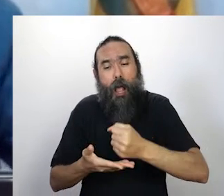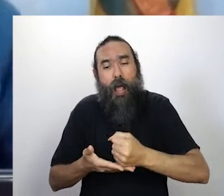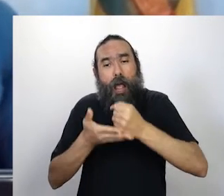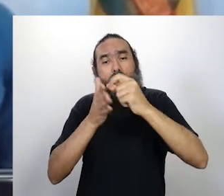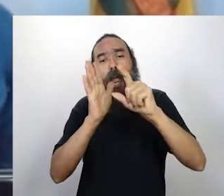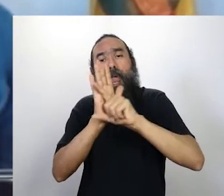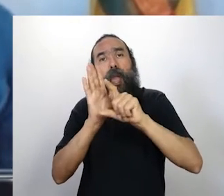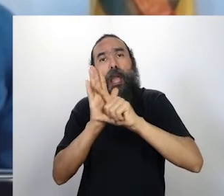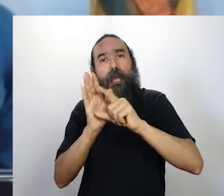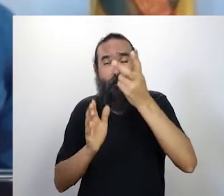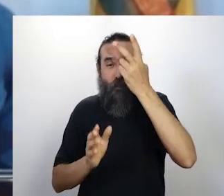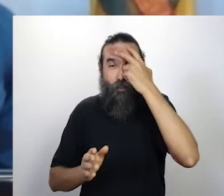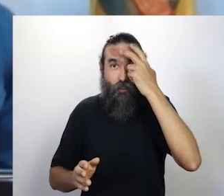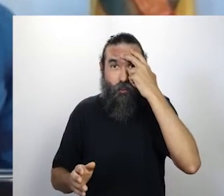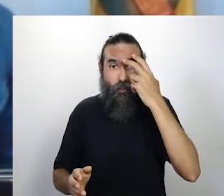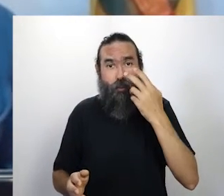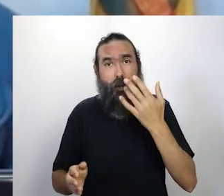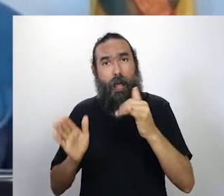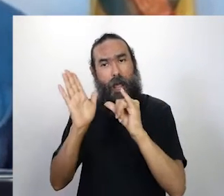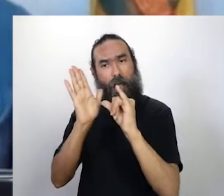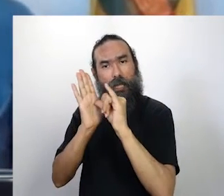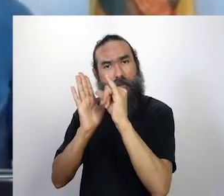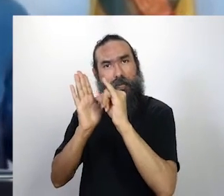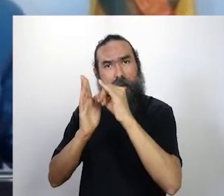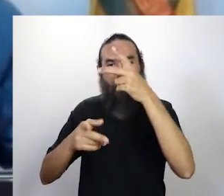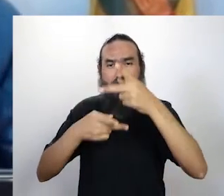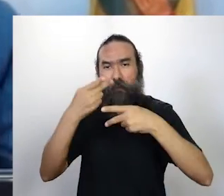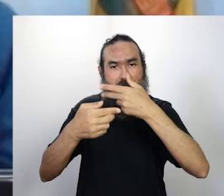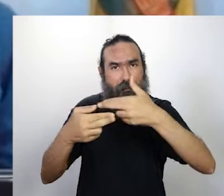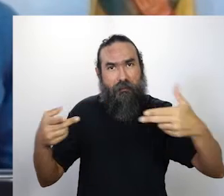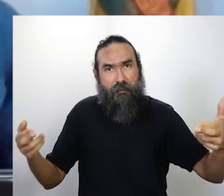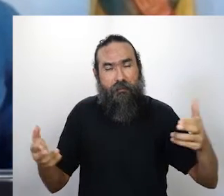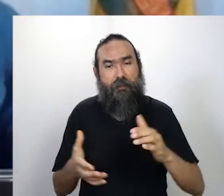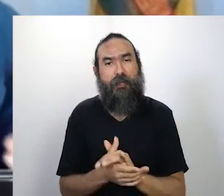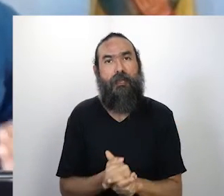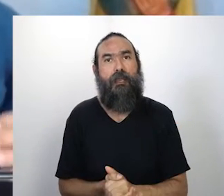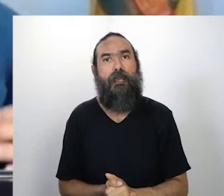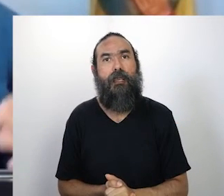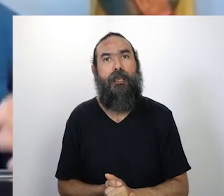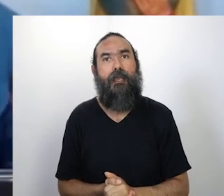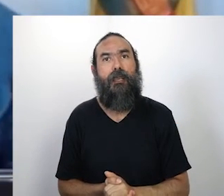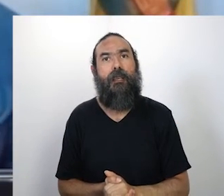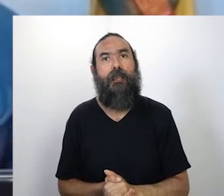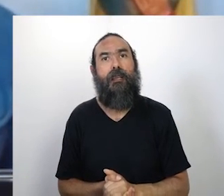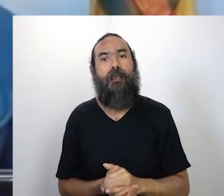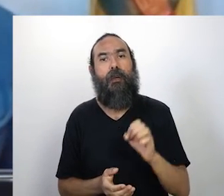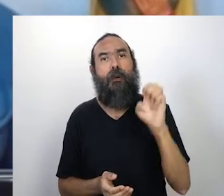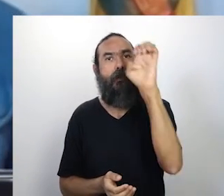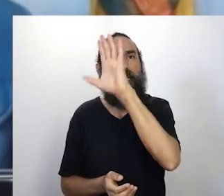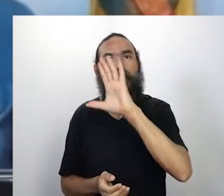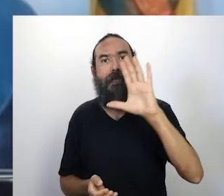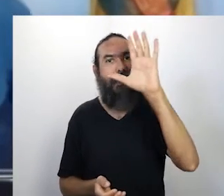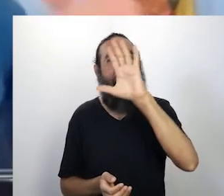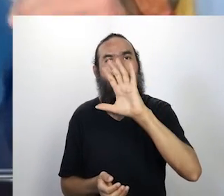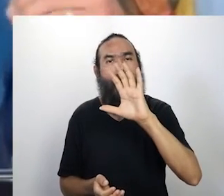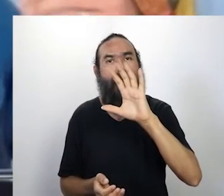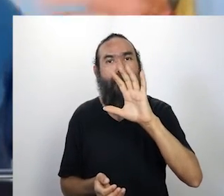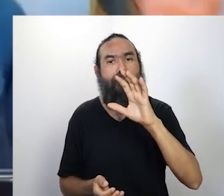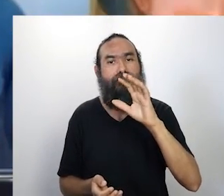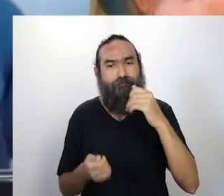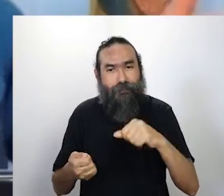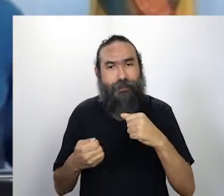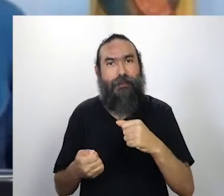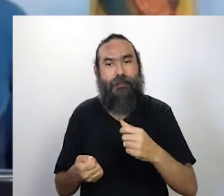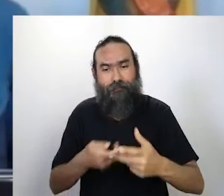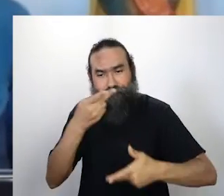alguns editais abertos, os editais meio relâmpagos, o Estado às vezes demora a se manifestar, mas tem lugar que já está